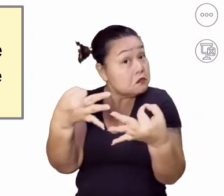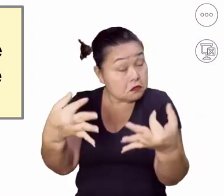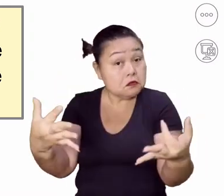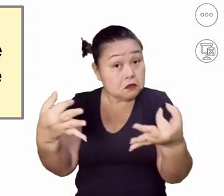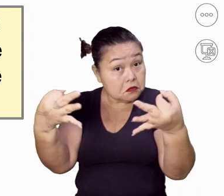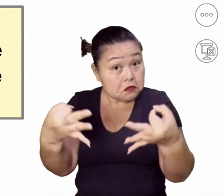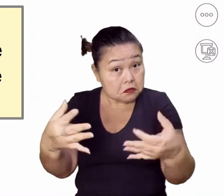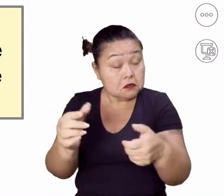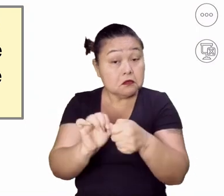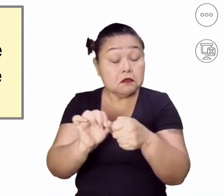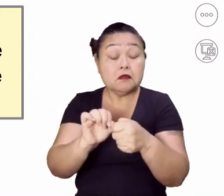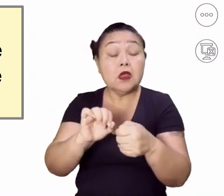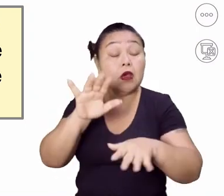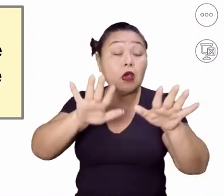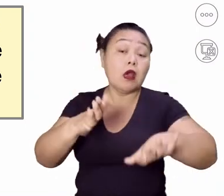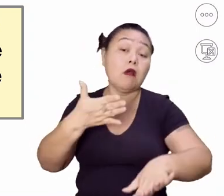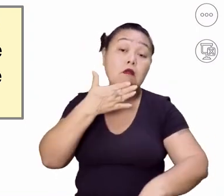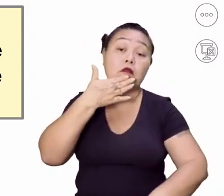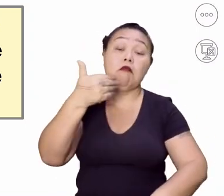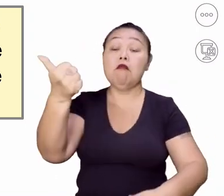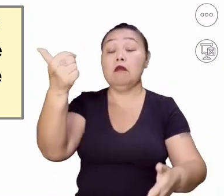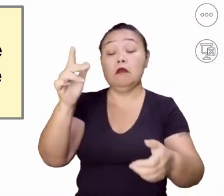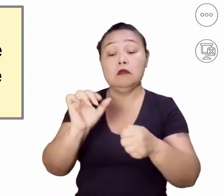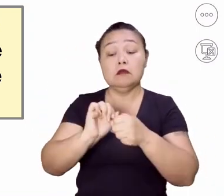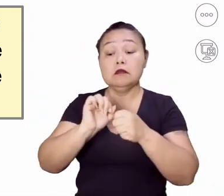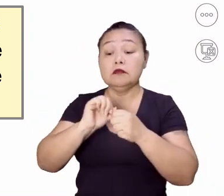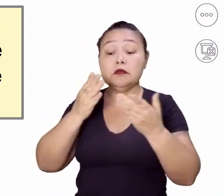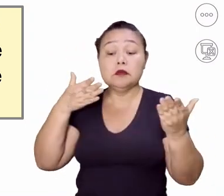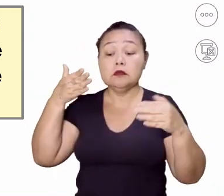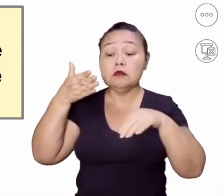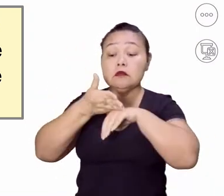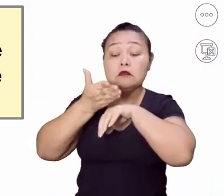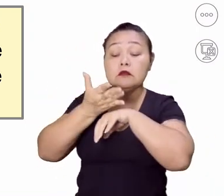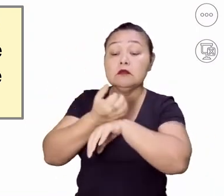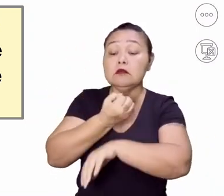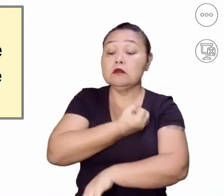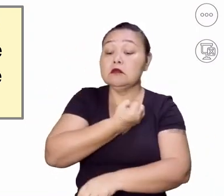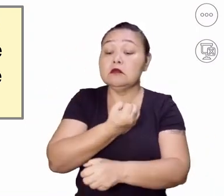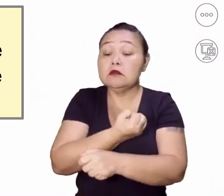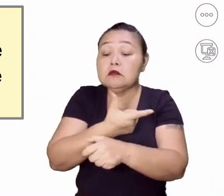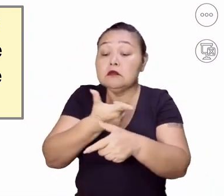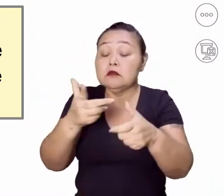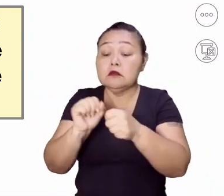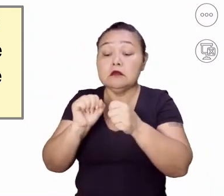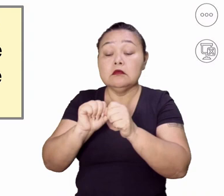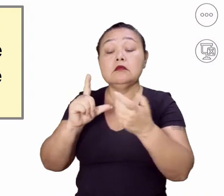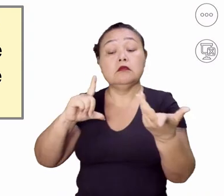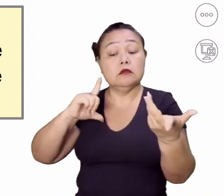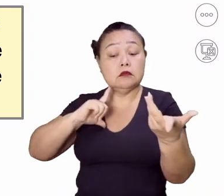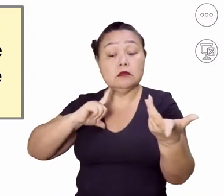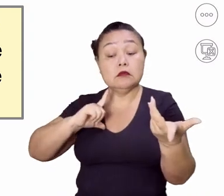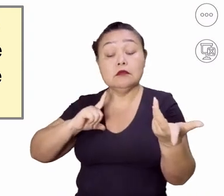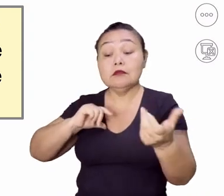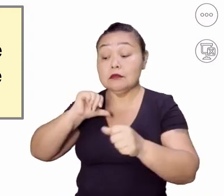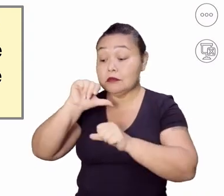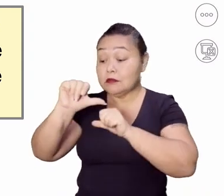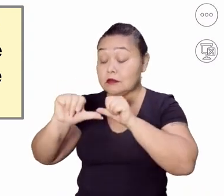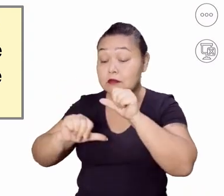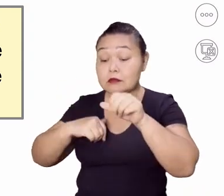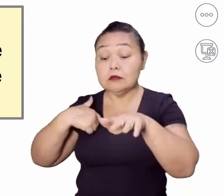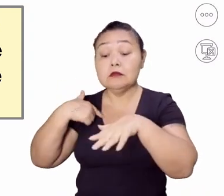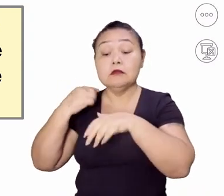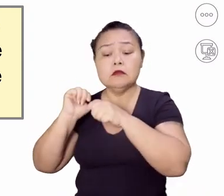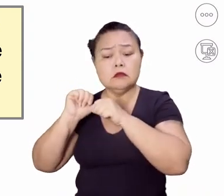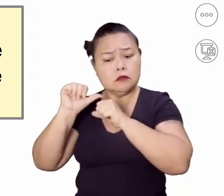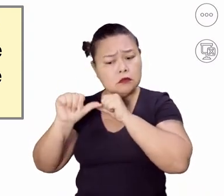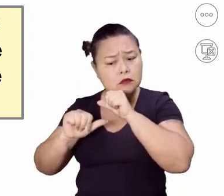Às vezes, é até melhor para o maior número de pessoas estarem envolvidas. Então, muita coisa mudou com a pandemia. Muitos